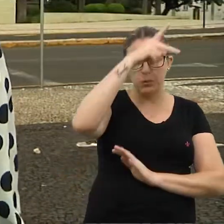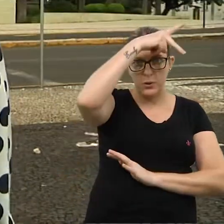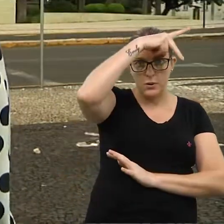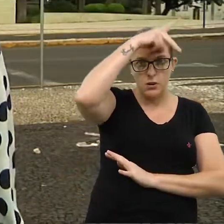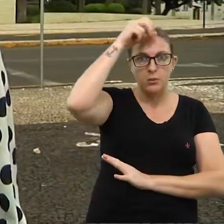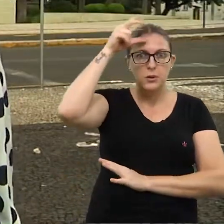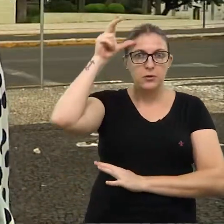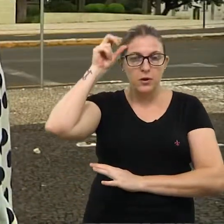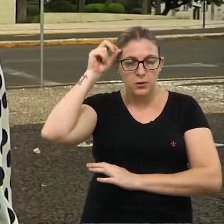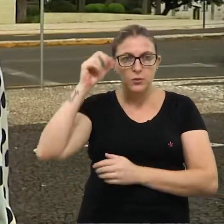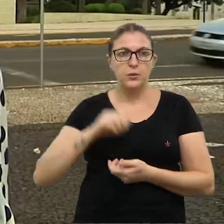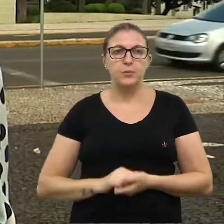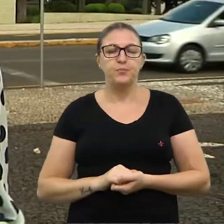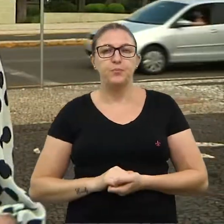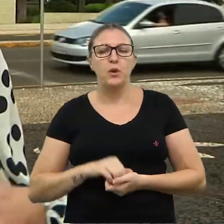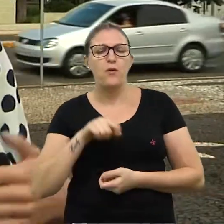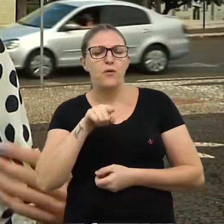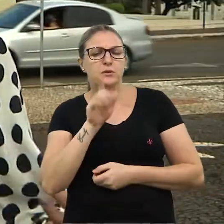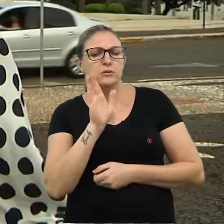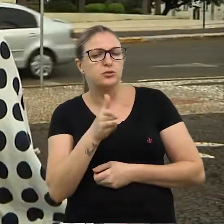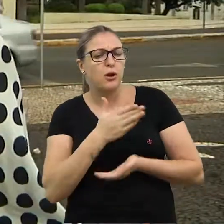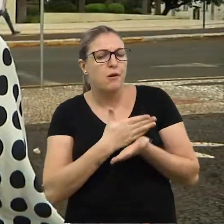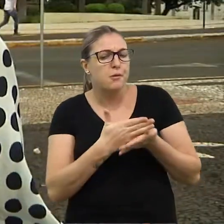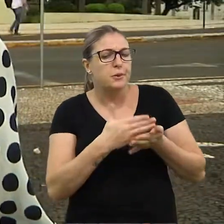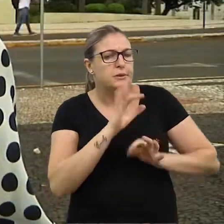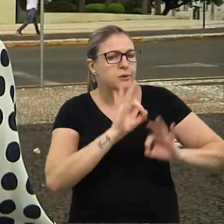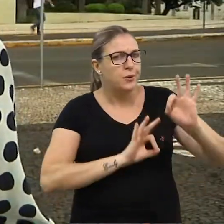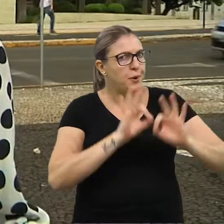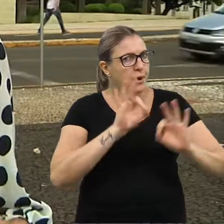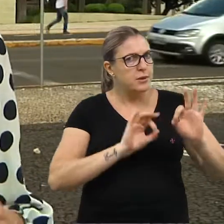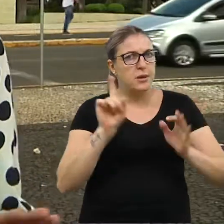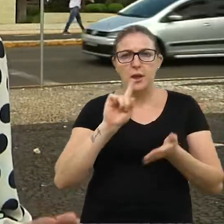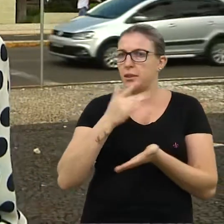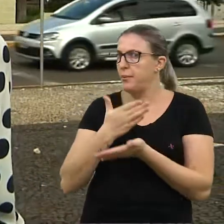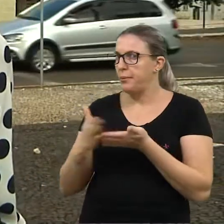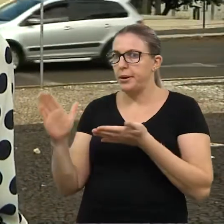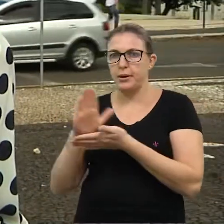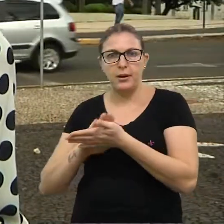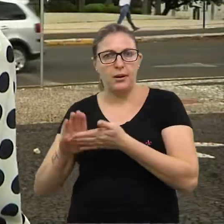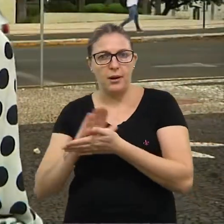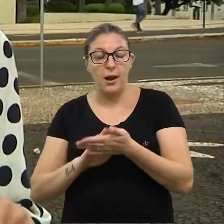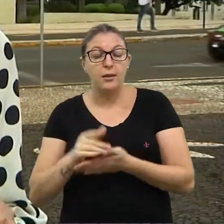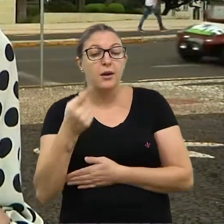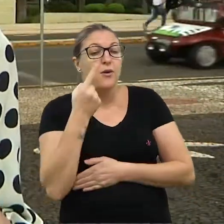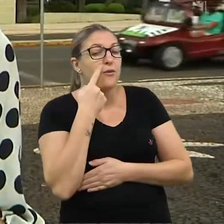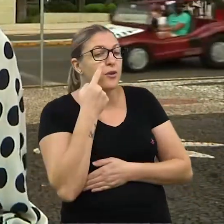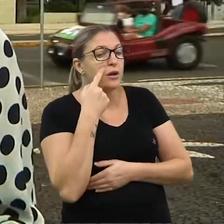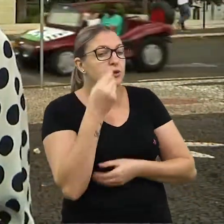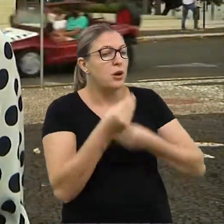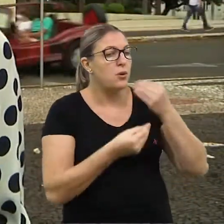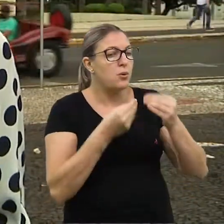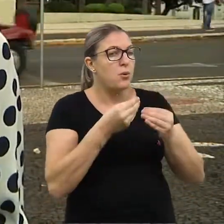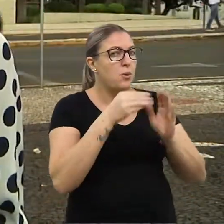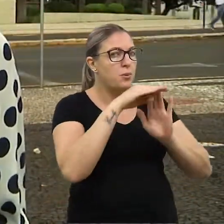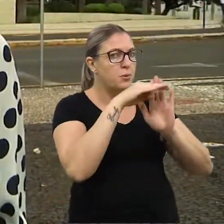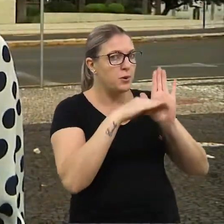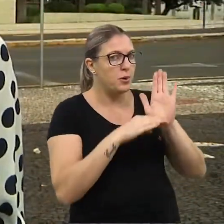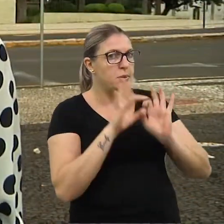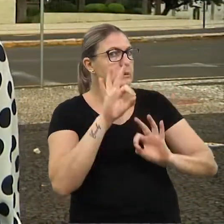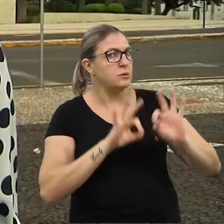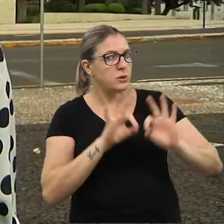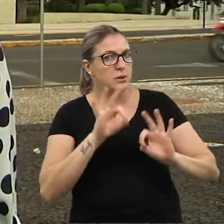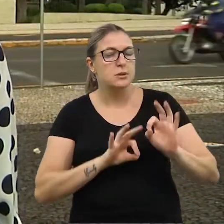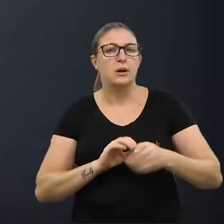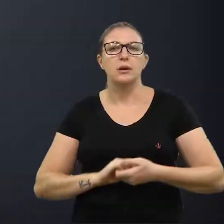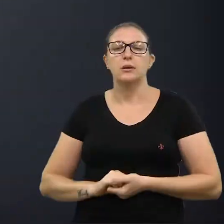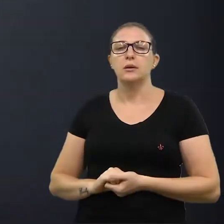da Prefeitura. E para você já ir se organizando e não perder tempo, confira como vai ser essa